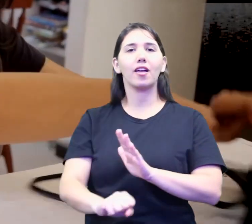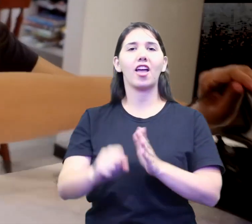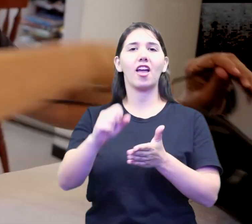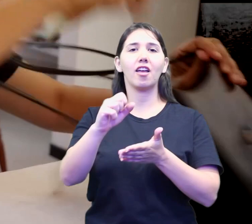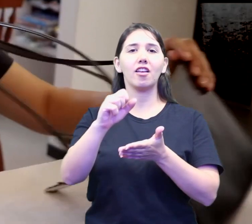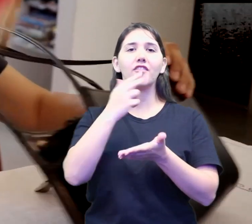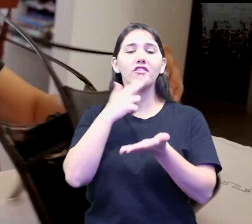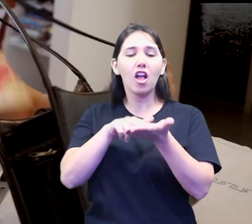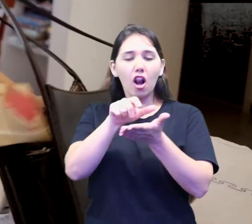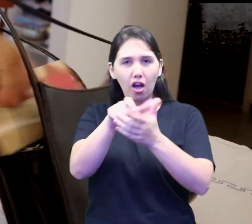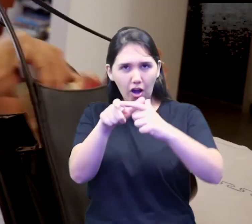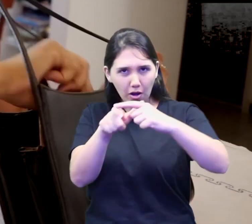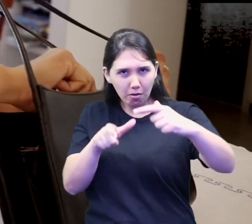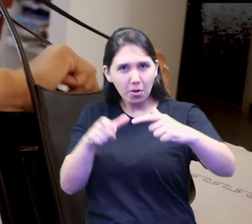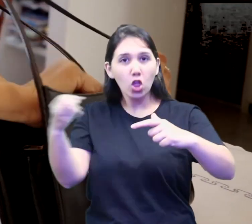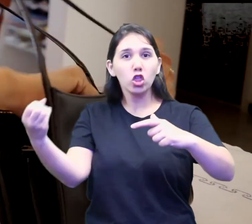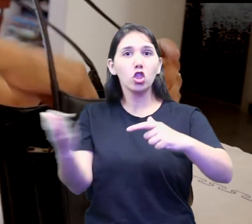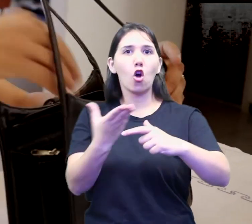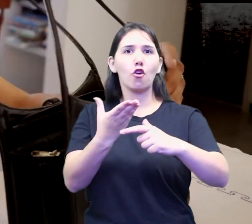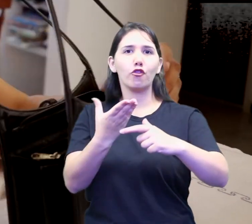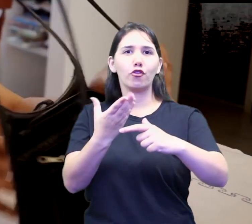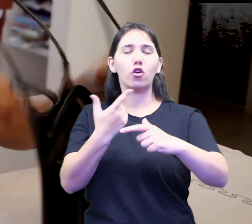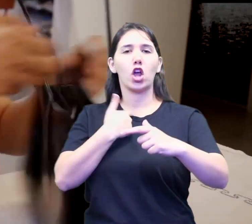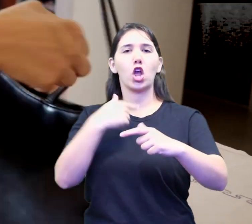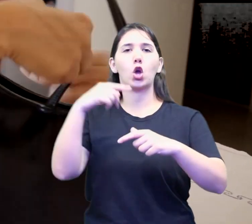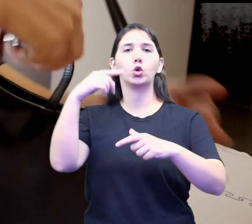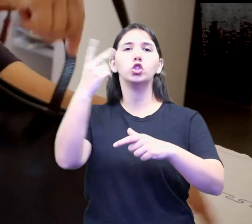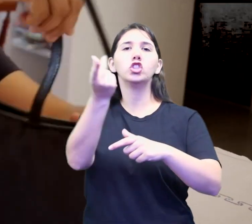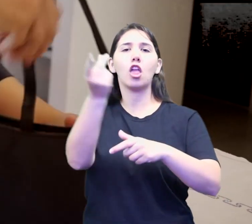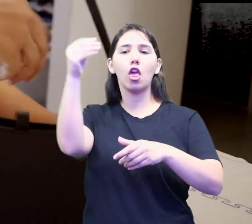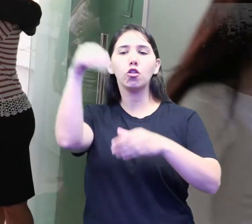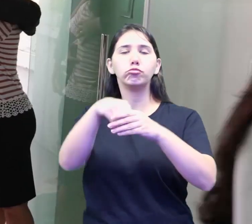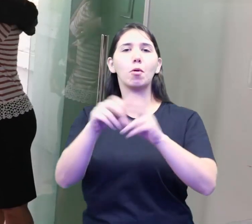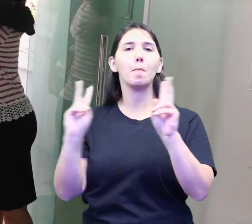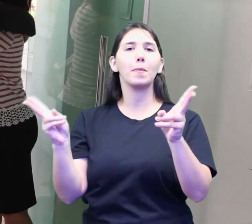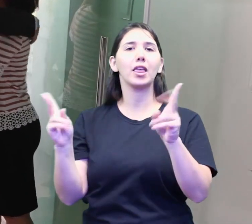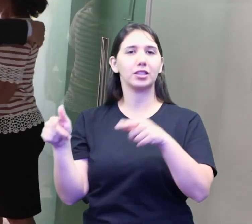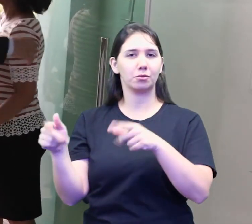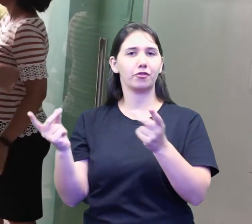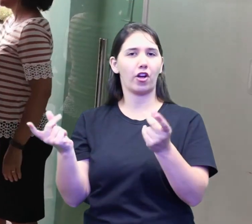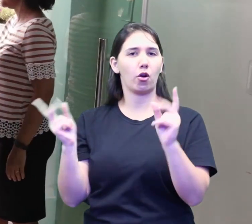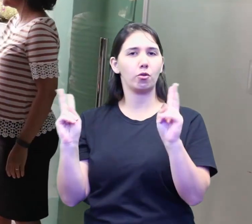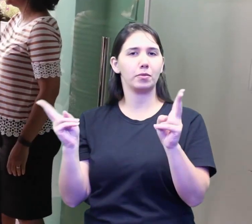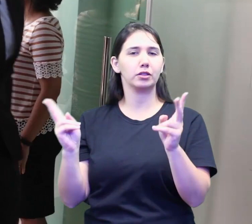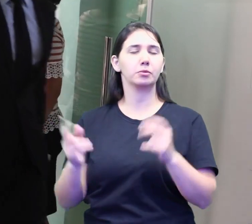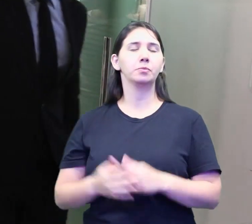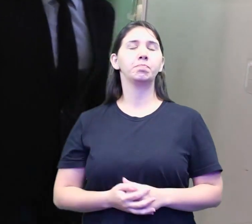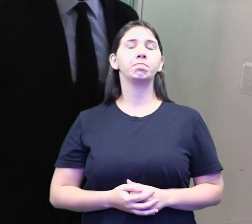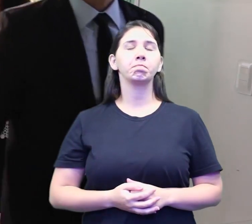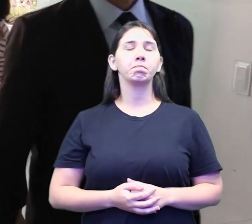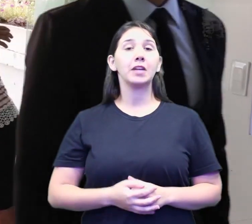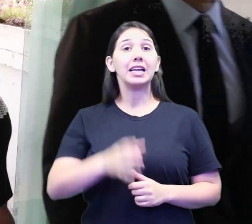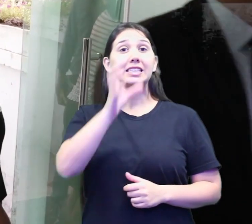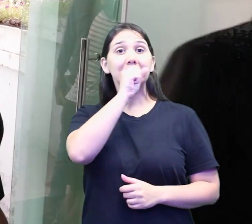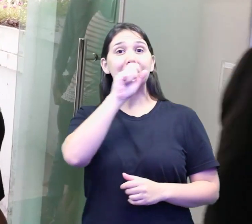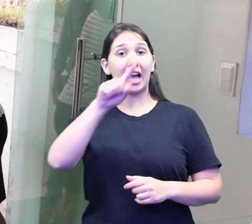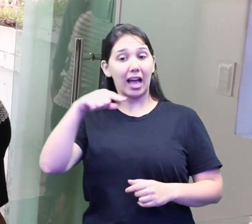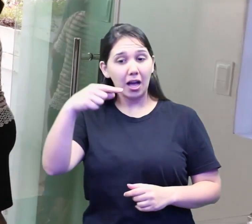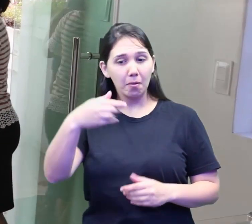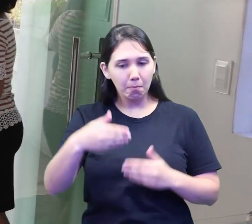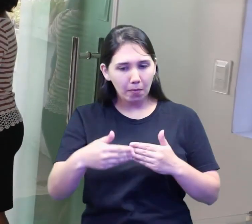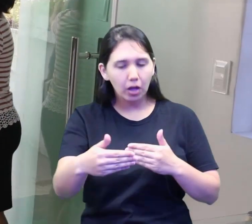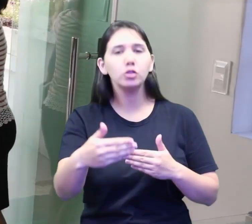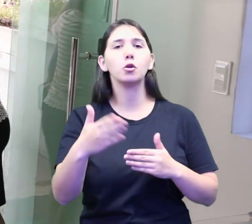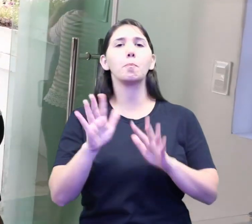e devolvi outro dízimo no mesmo valor. No dia seguinte, sábado, eu e minha